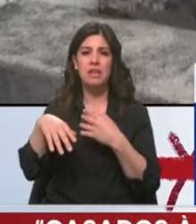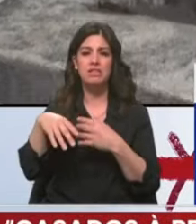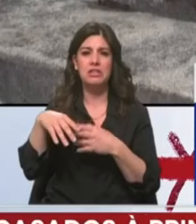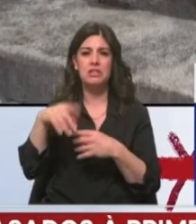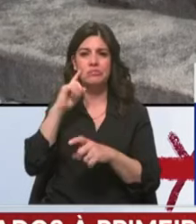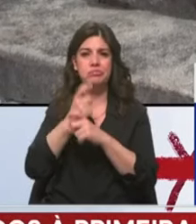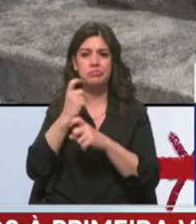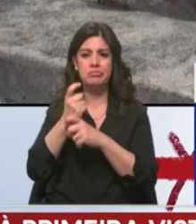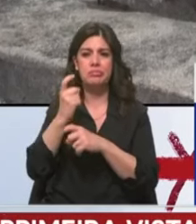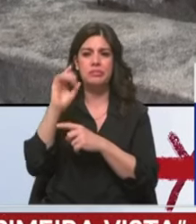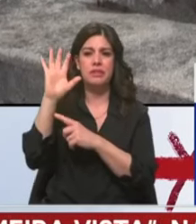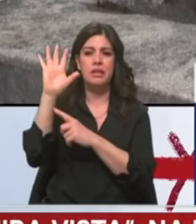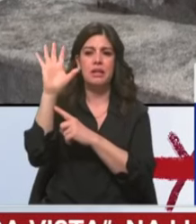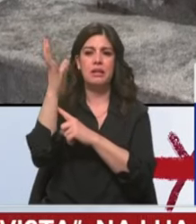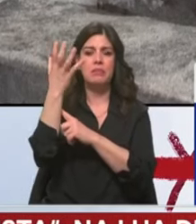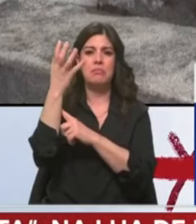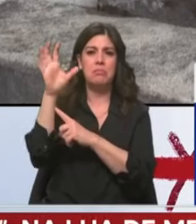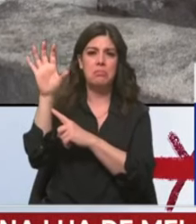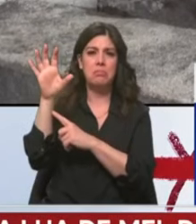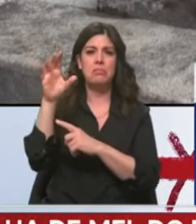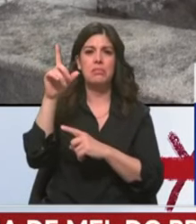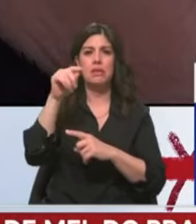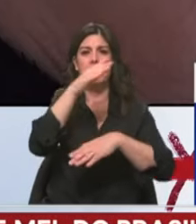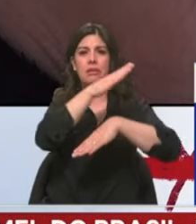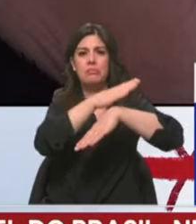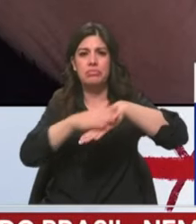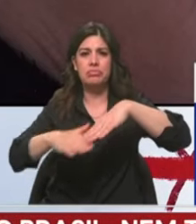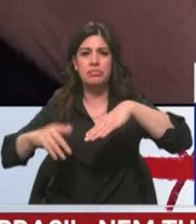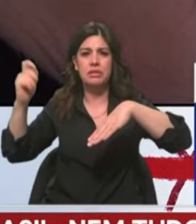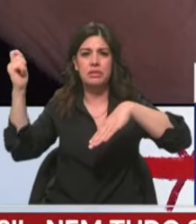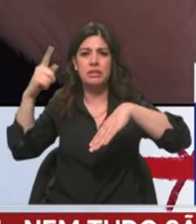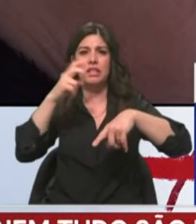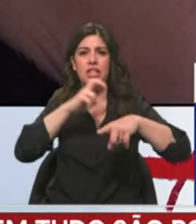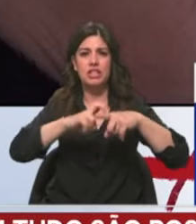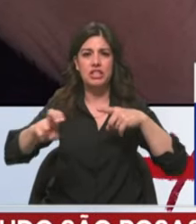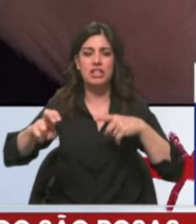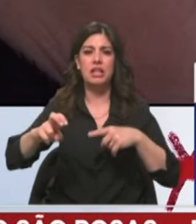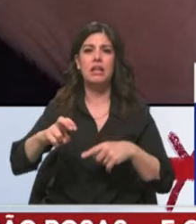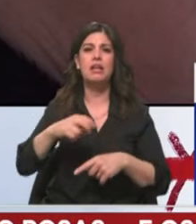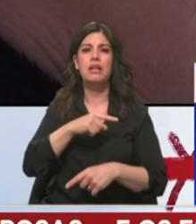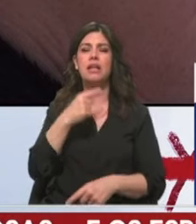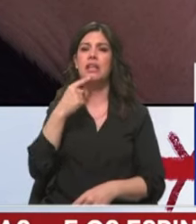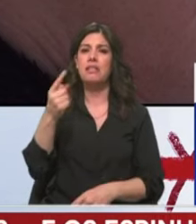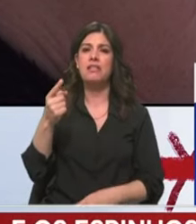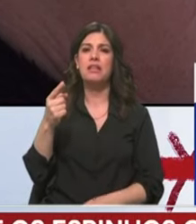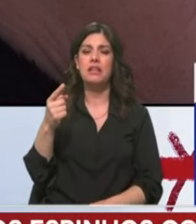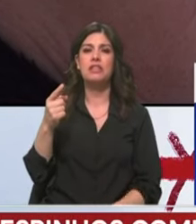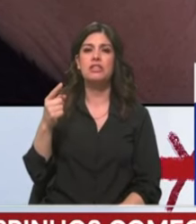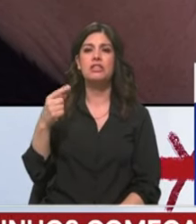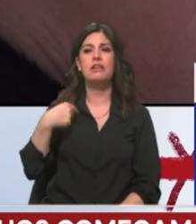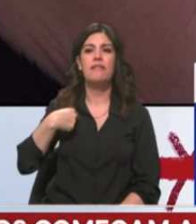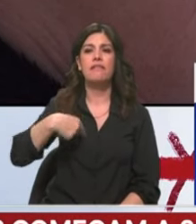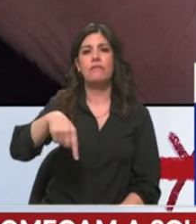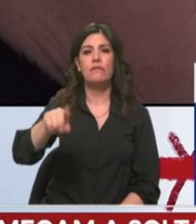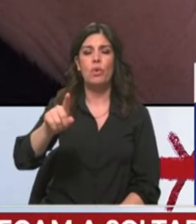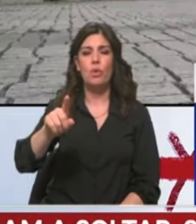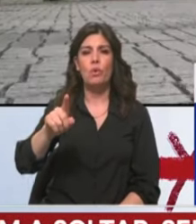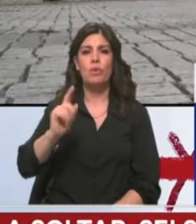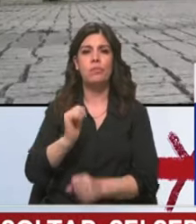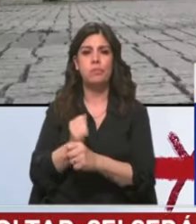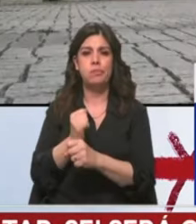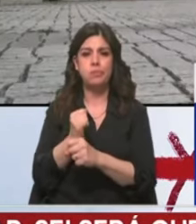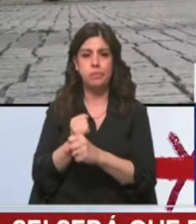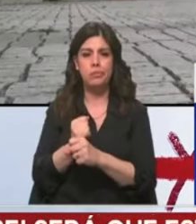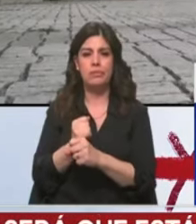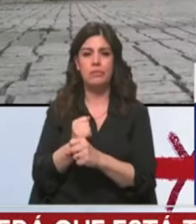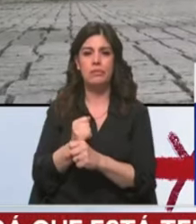essas coisas cá para aí, essas placas de energia elétrica e sei o quê, diz-se que passou aqui, que ia entrar e